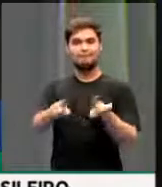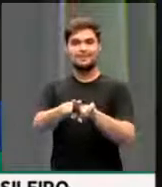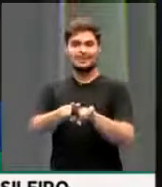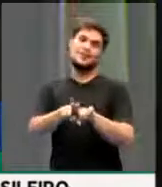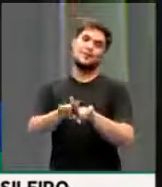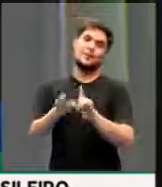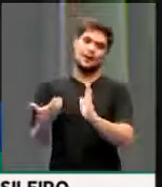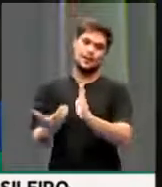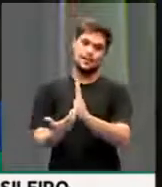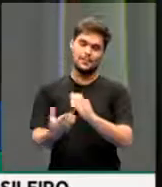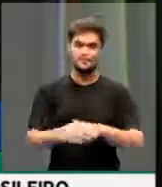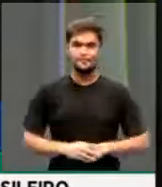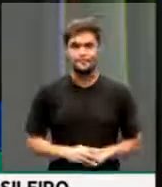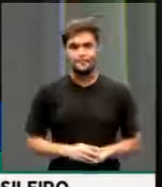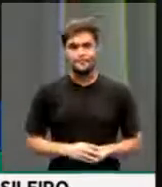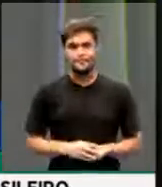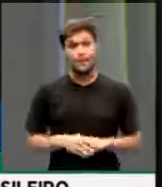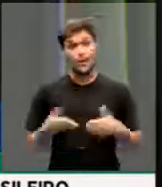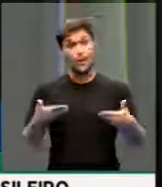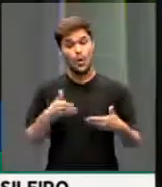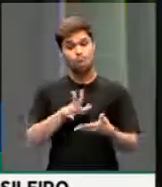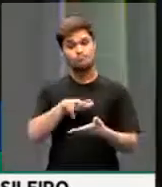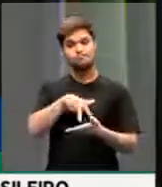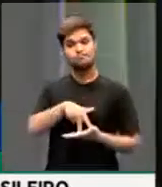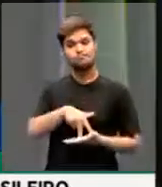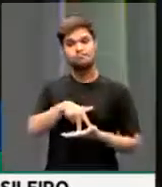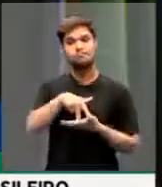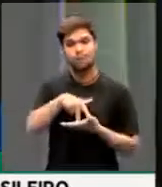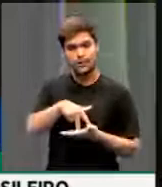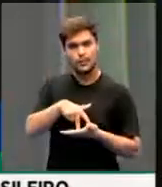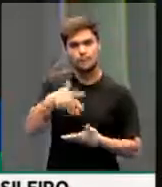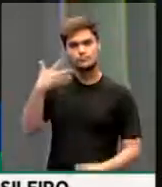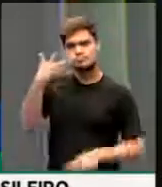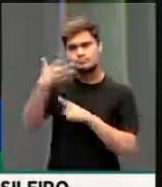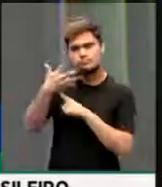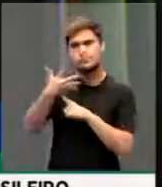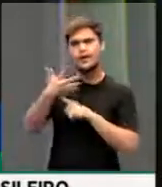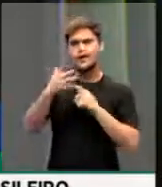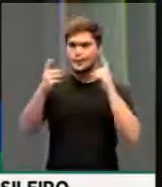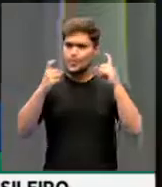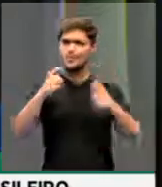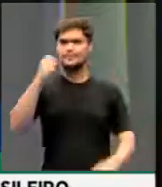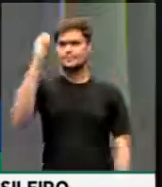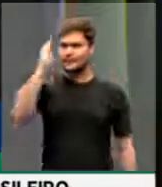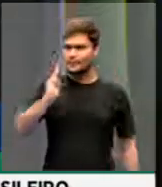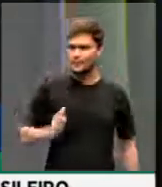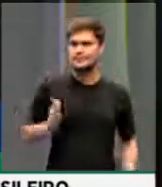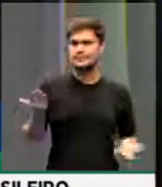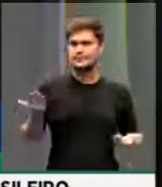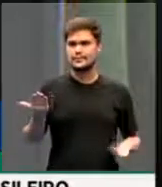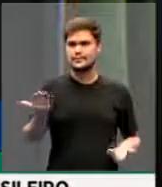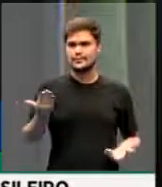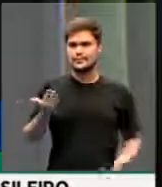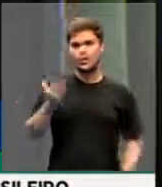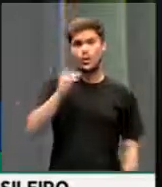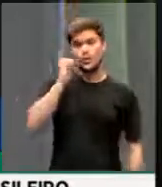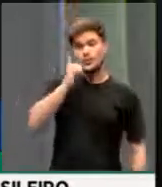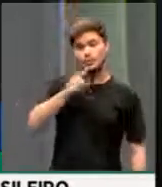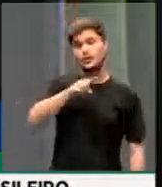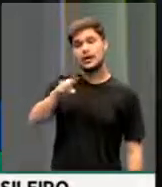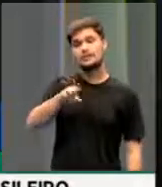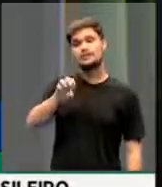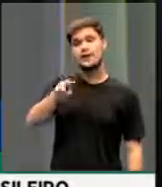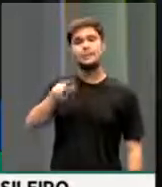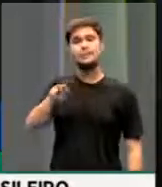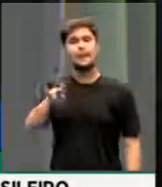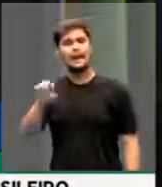Presidente, o que me traz a essa tribuna, além da preocupação com a situação do país, há pouco o deputado Zé Guimarães, líder da